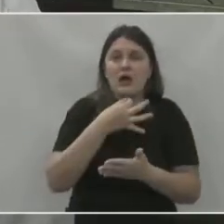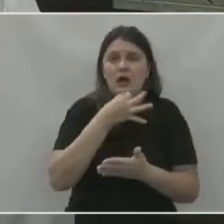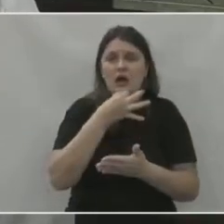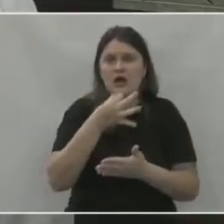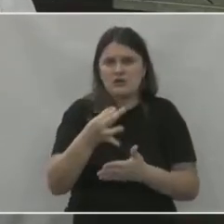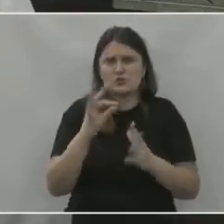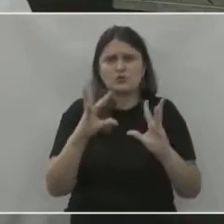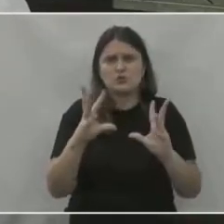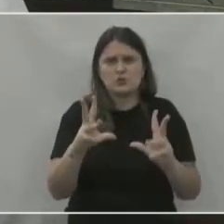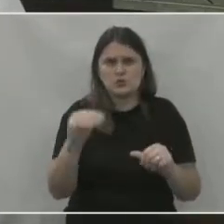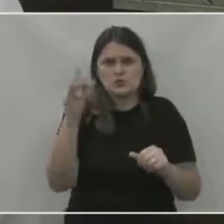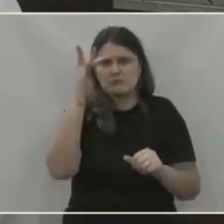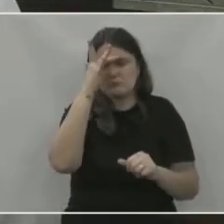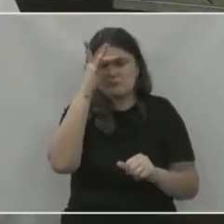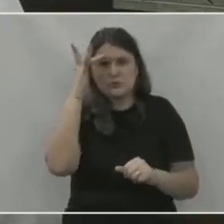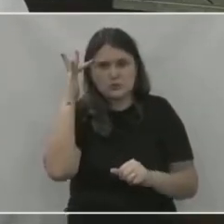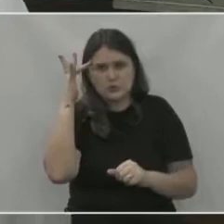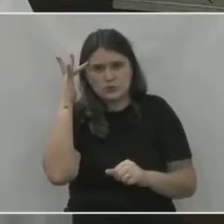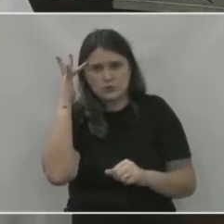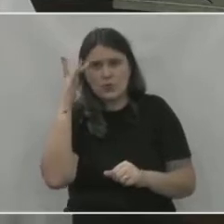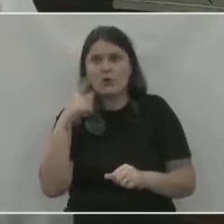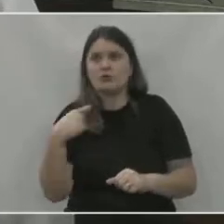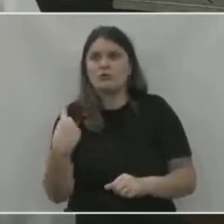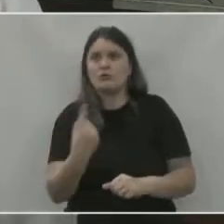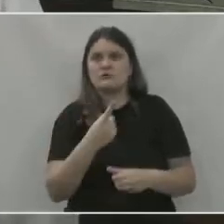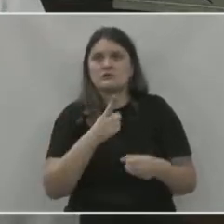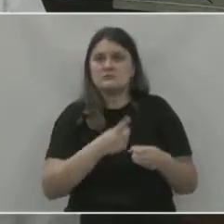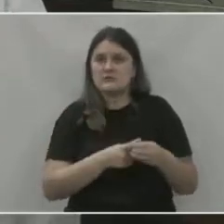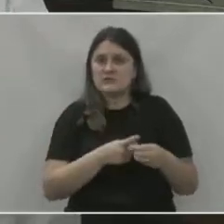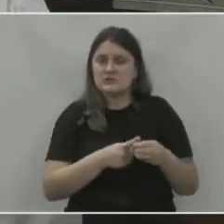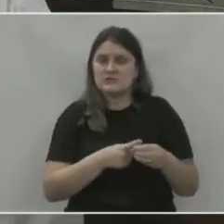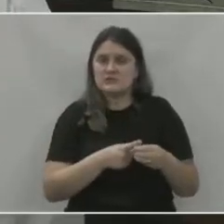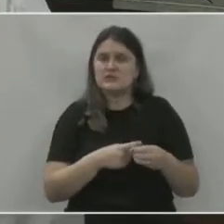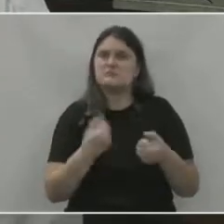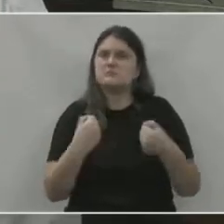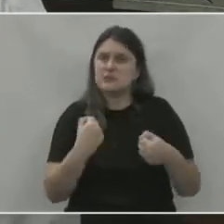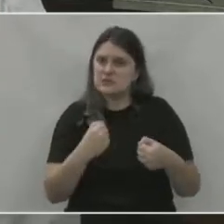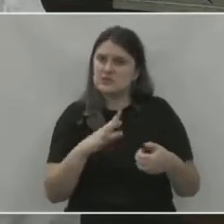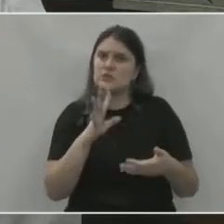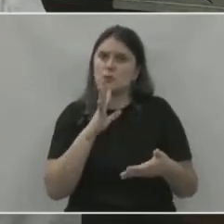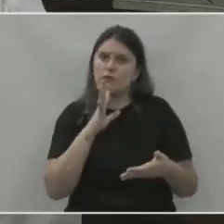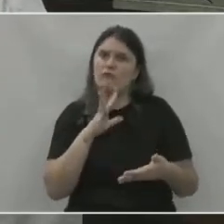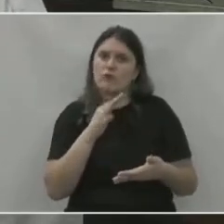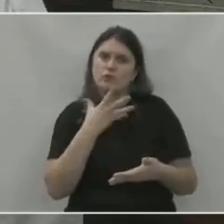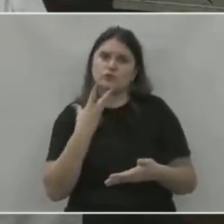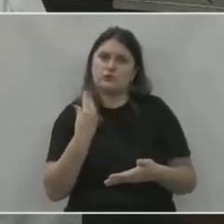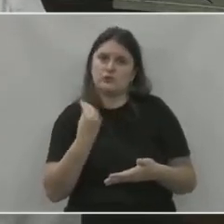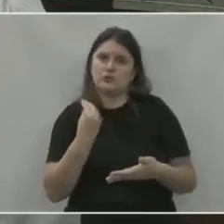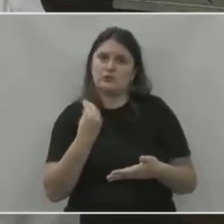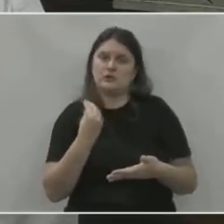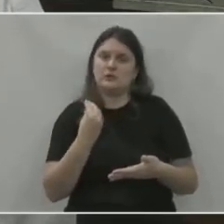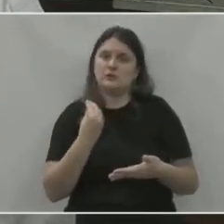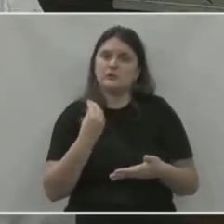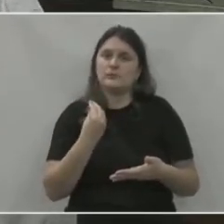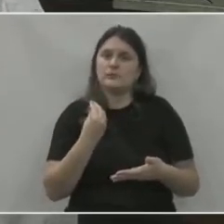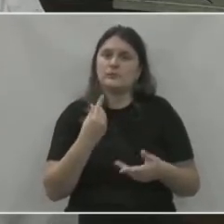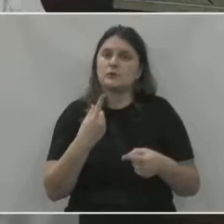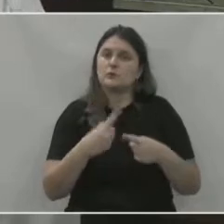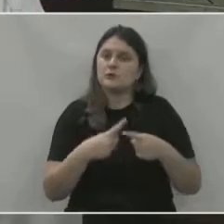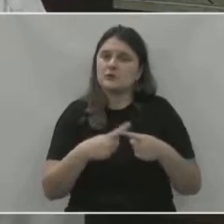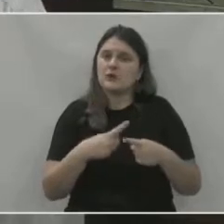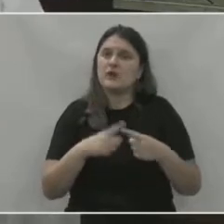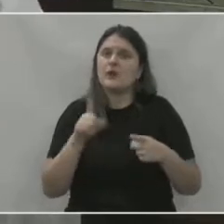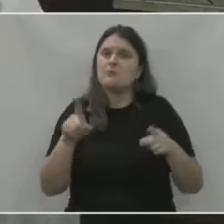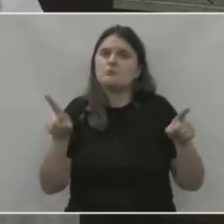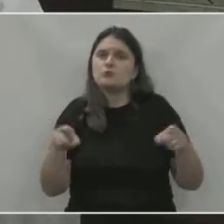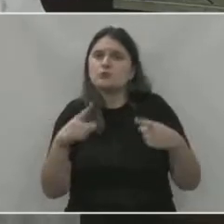toda pessoa que gosta da nossa cidade, que está aqui, vai gostar muito. Porque são